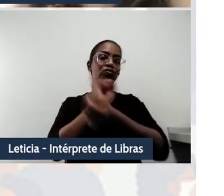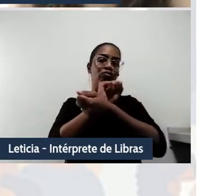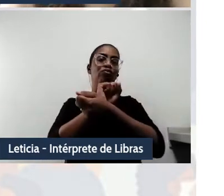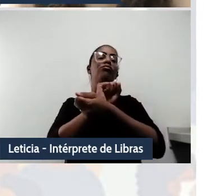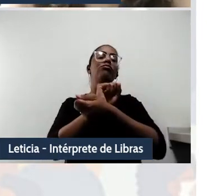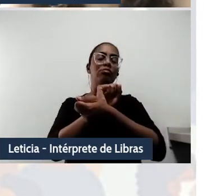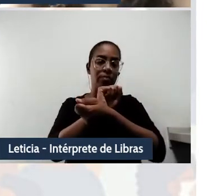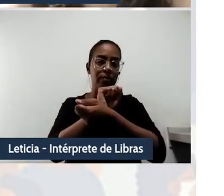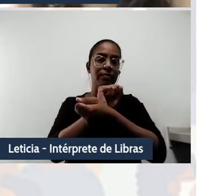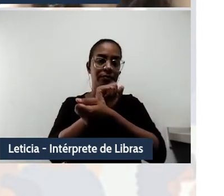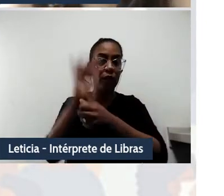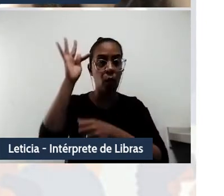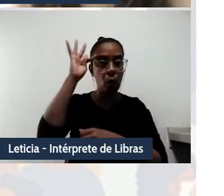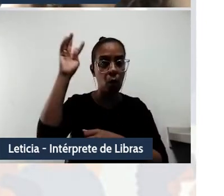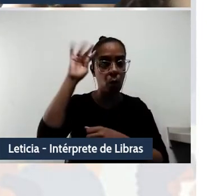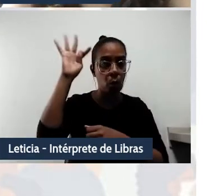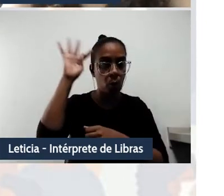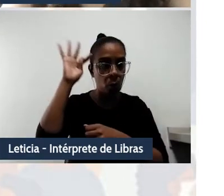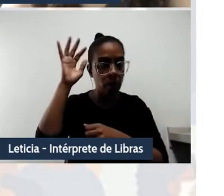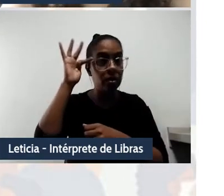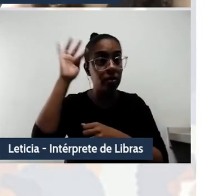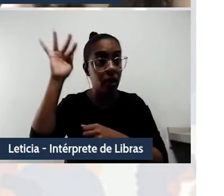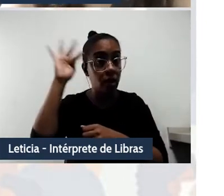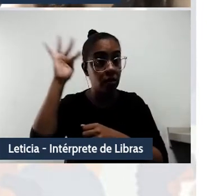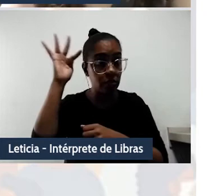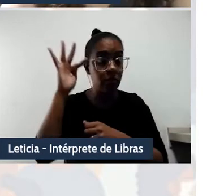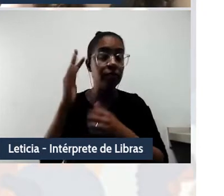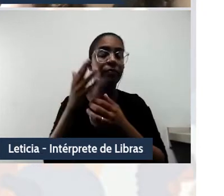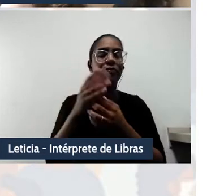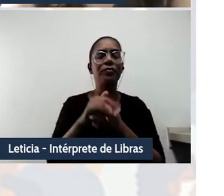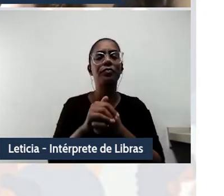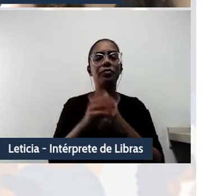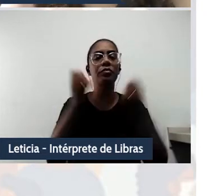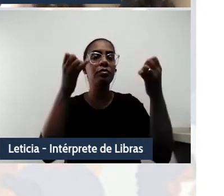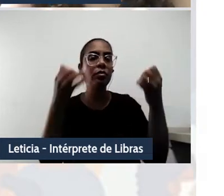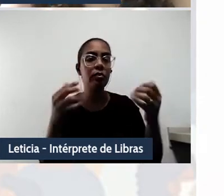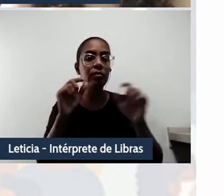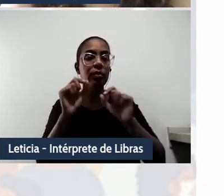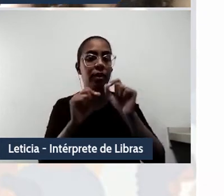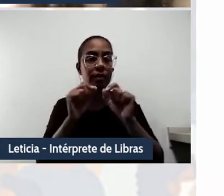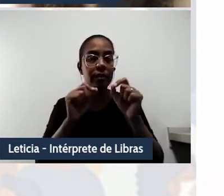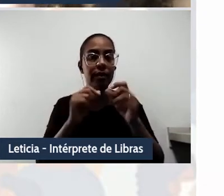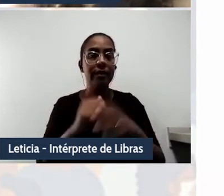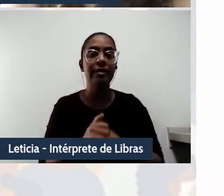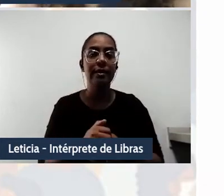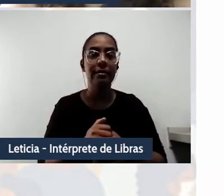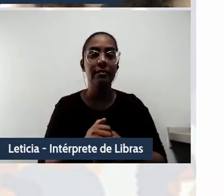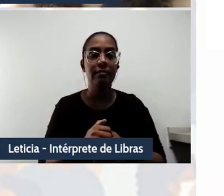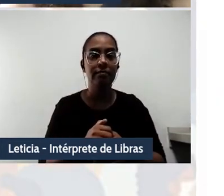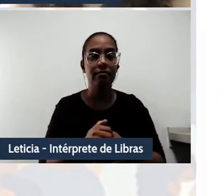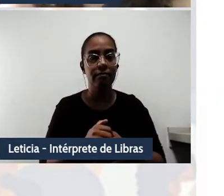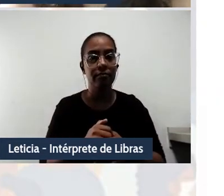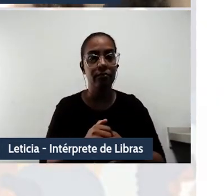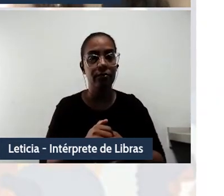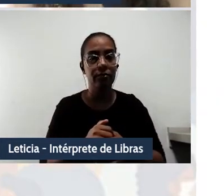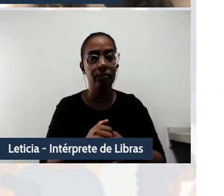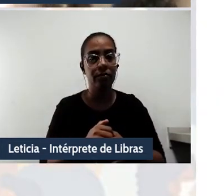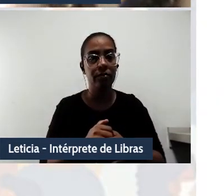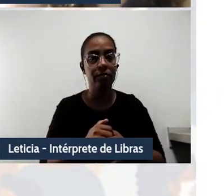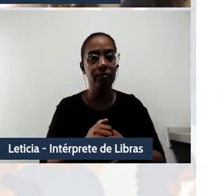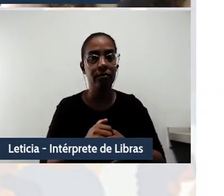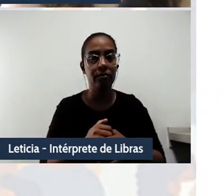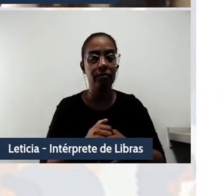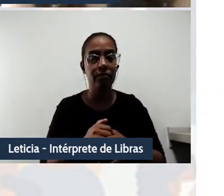filósofo esloveno Slavoj Zizek afirmou no seu texto Crise Civilizatória que esse momento no qual estivemos